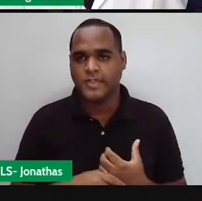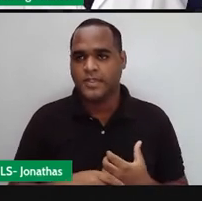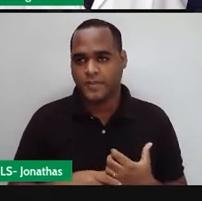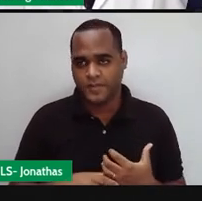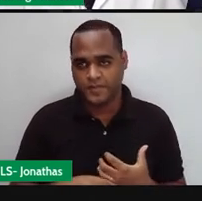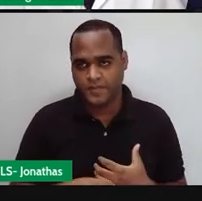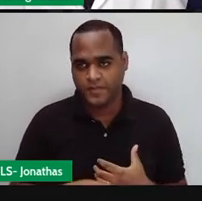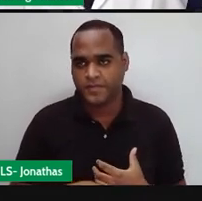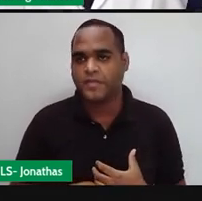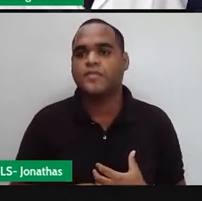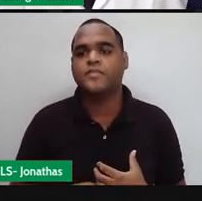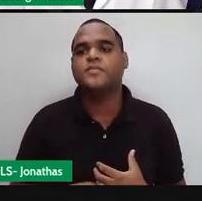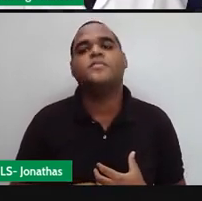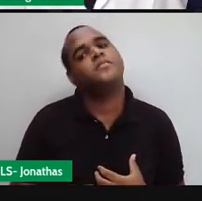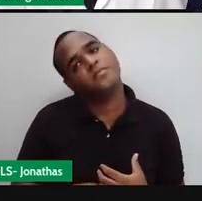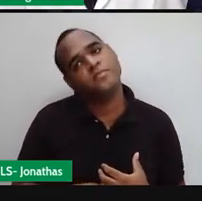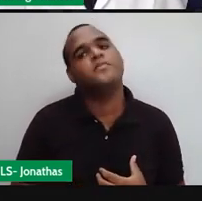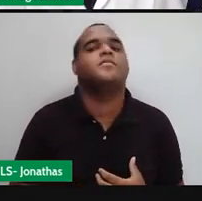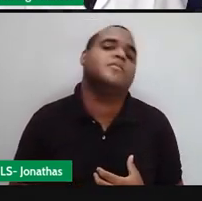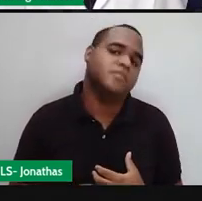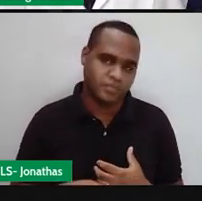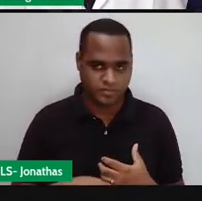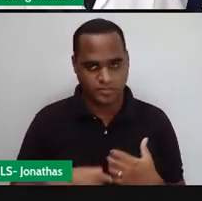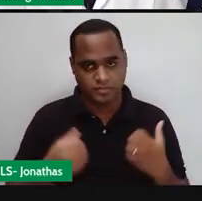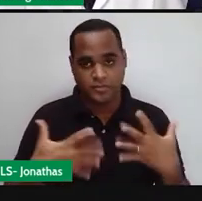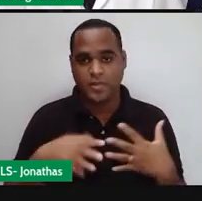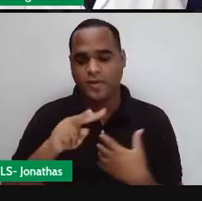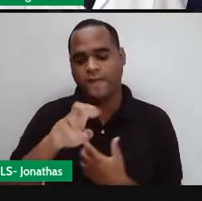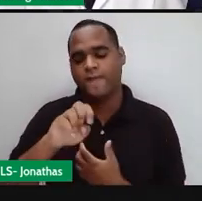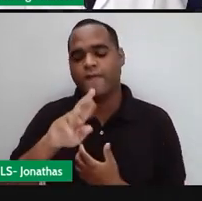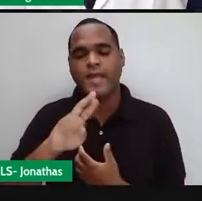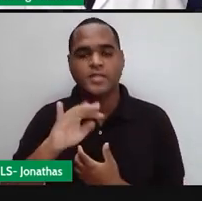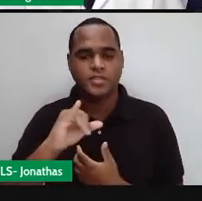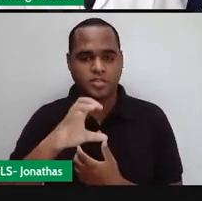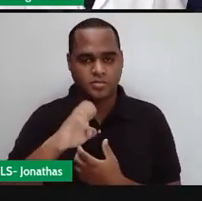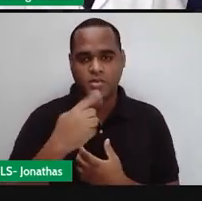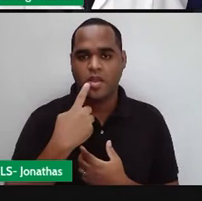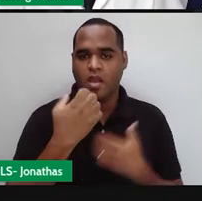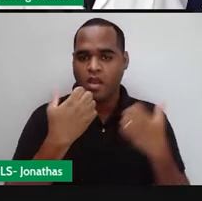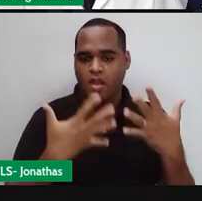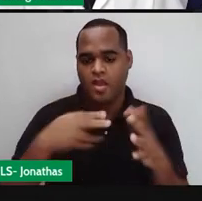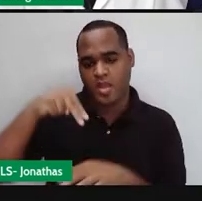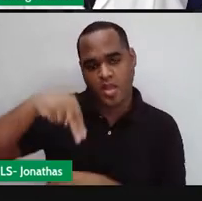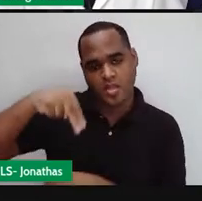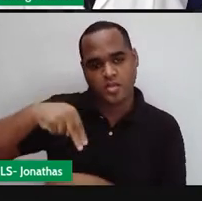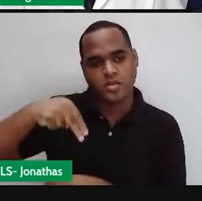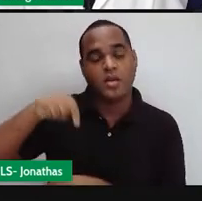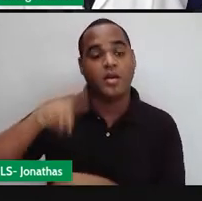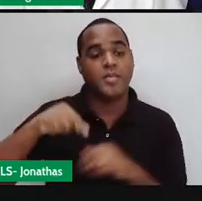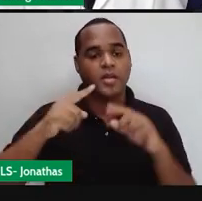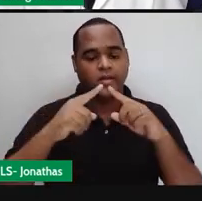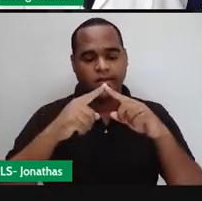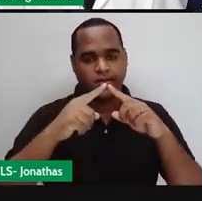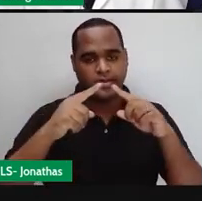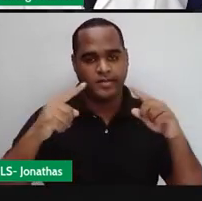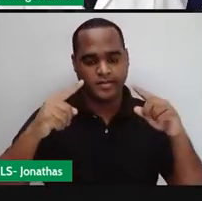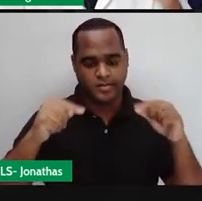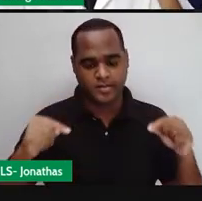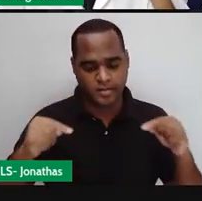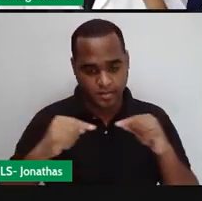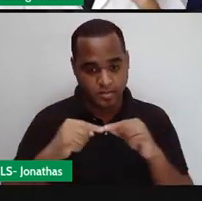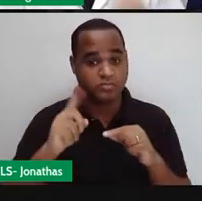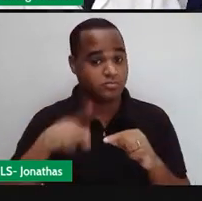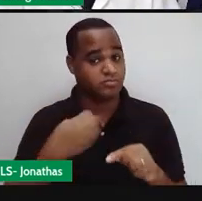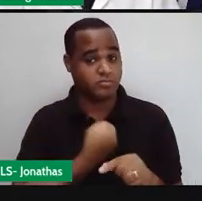esse vértice é o vértice L no triângulo e esse vértice é o vértice M no triângulo. Então, veja que nos três polígonos